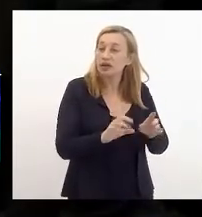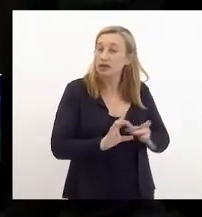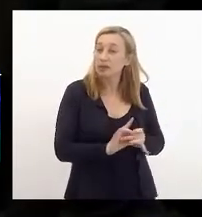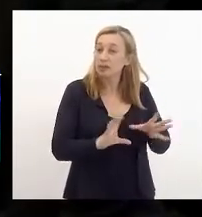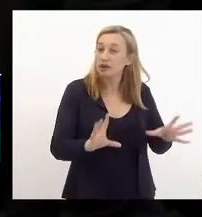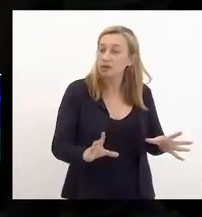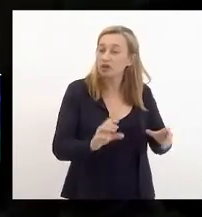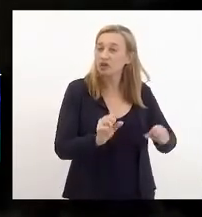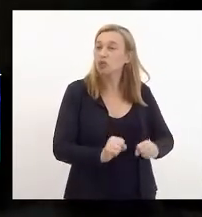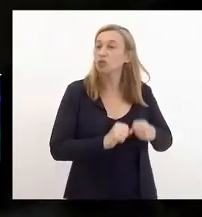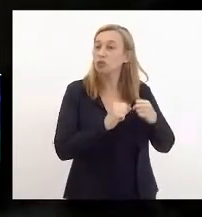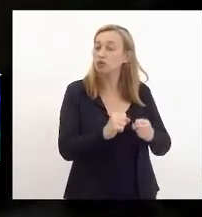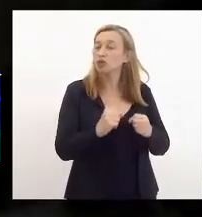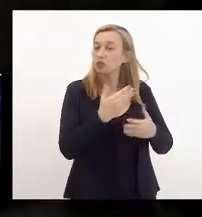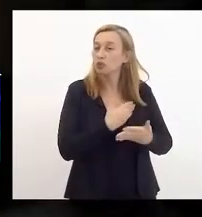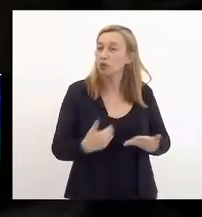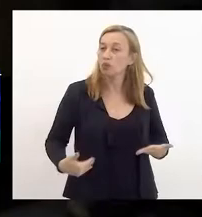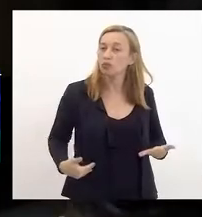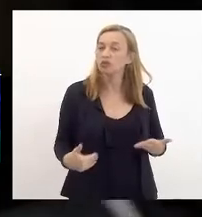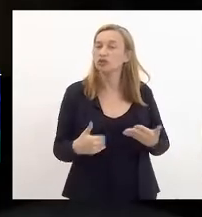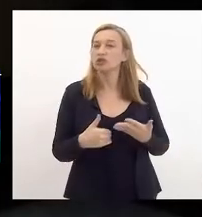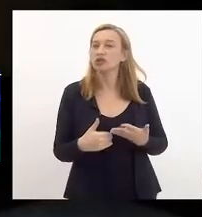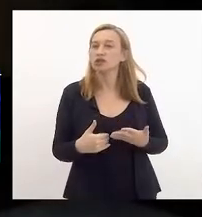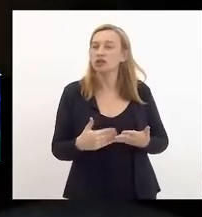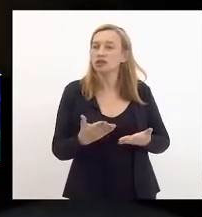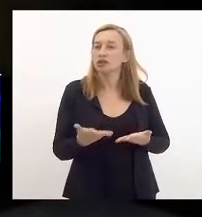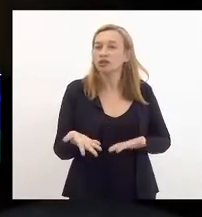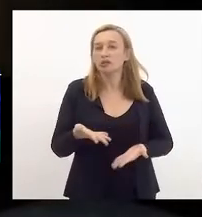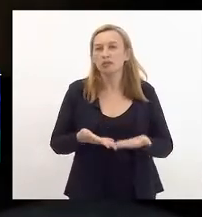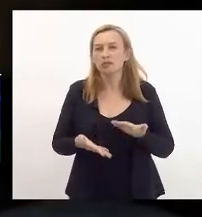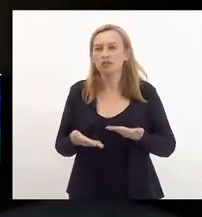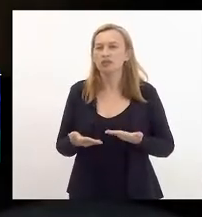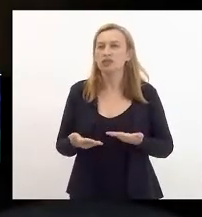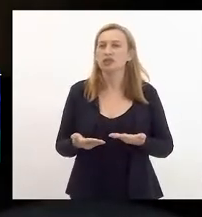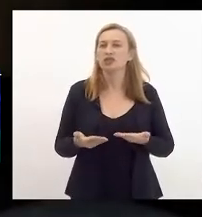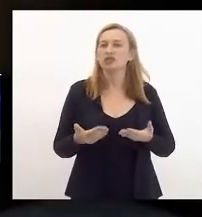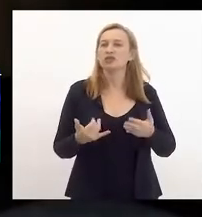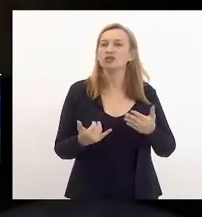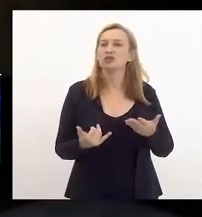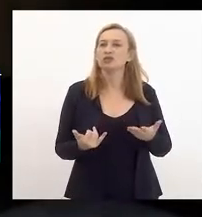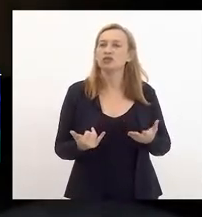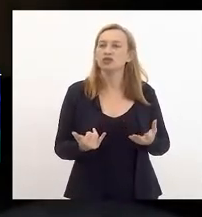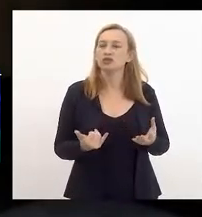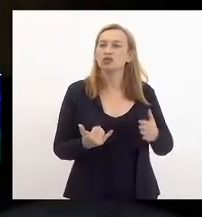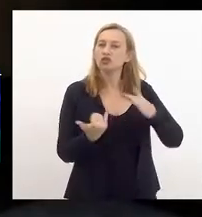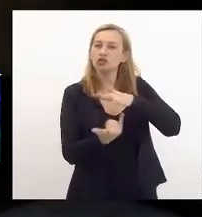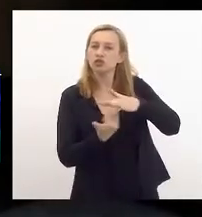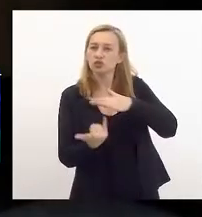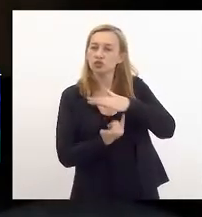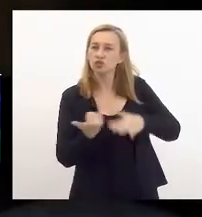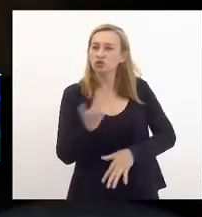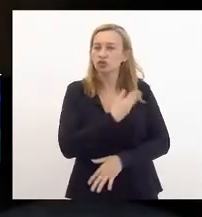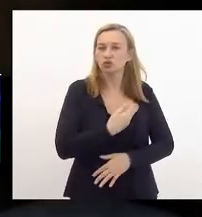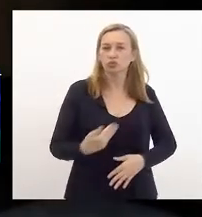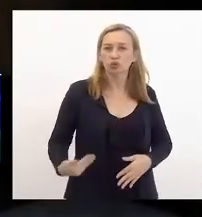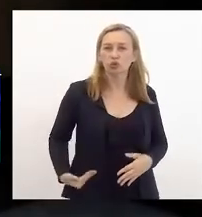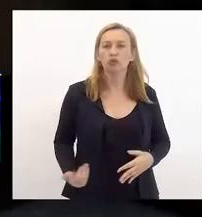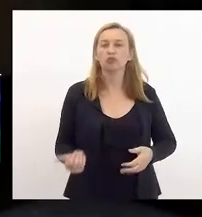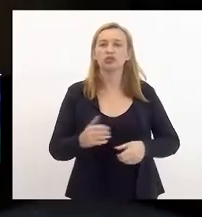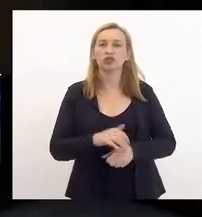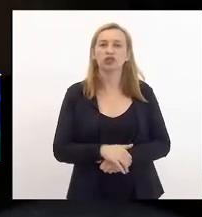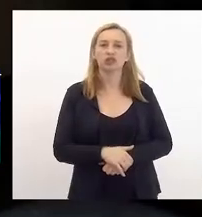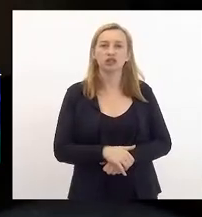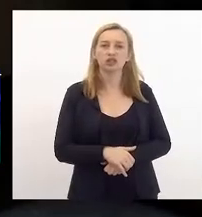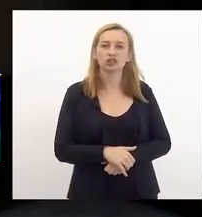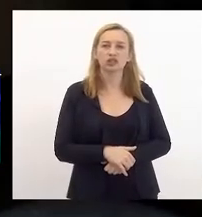que o poder público fomente parcerias com as entidades e instituições públicas no modo